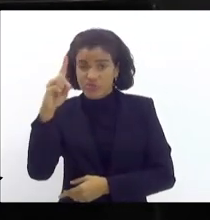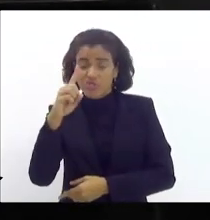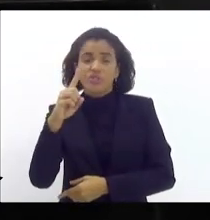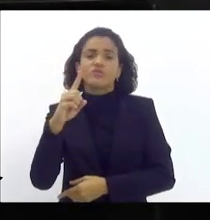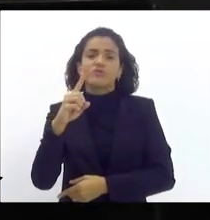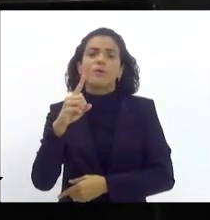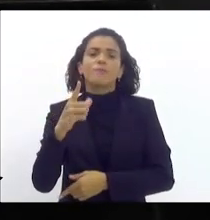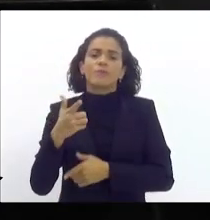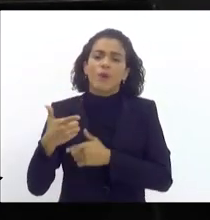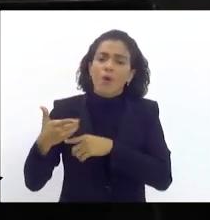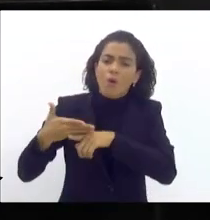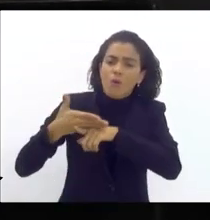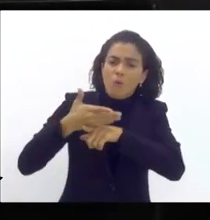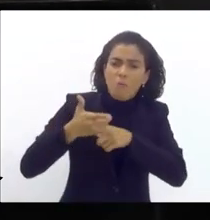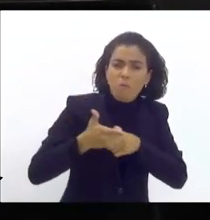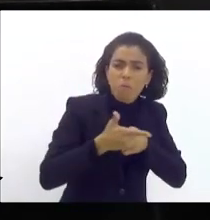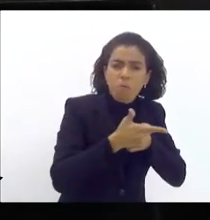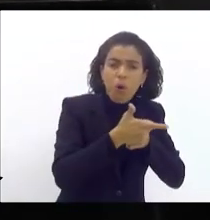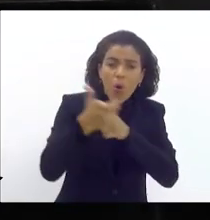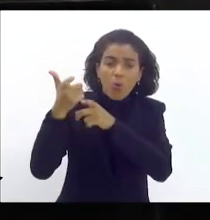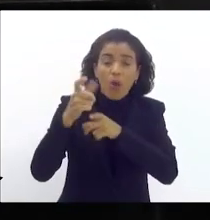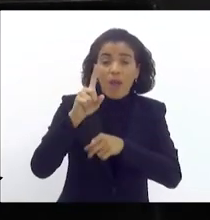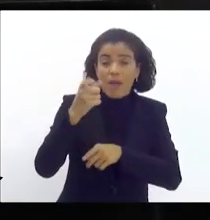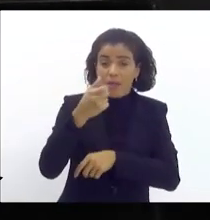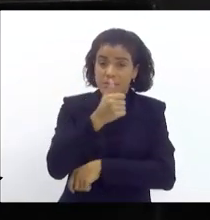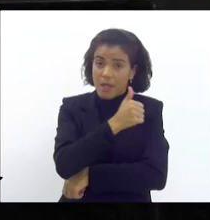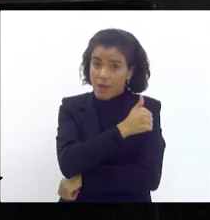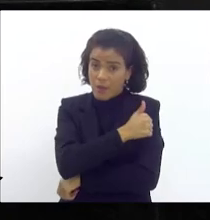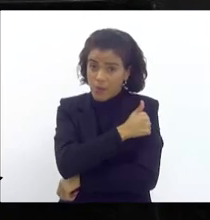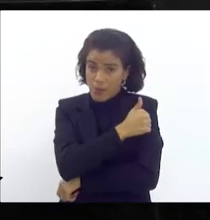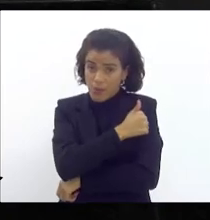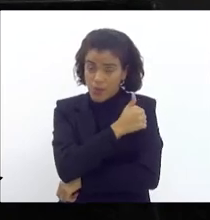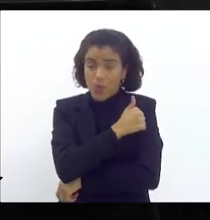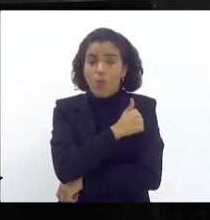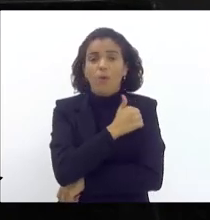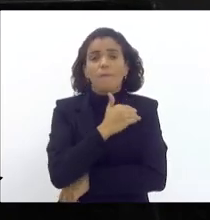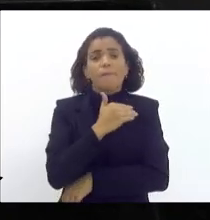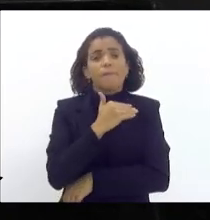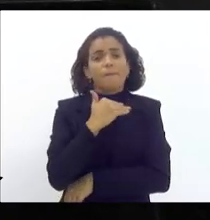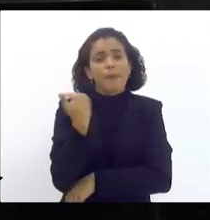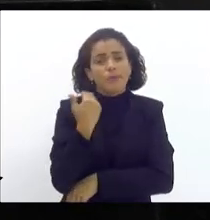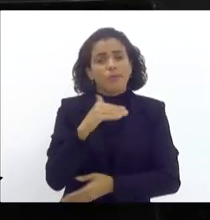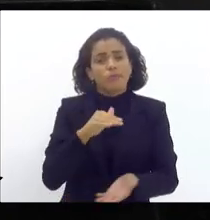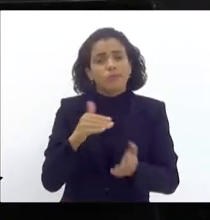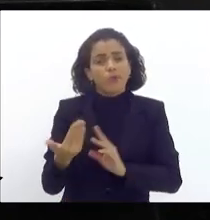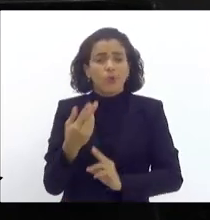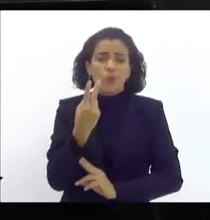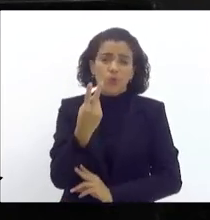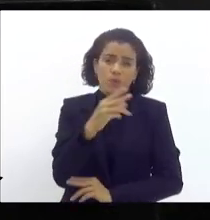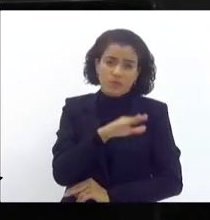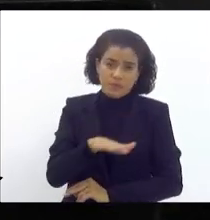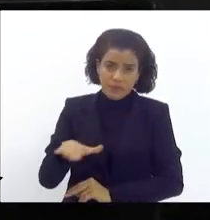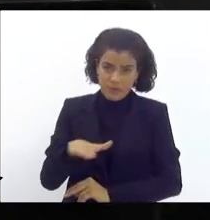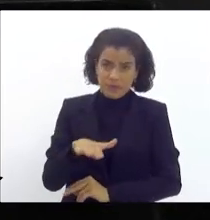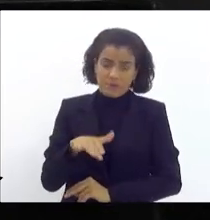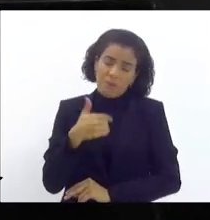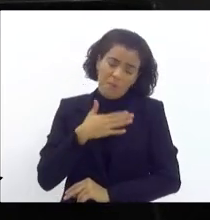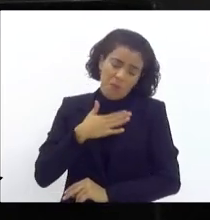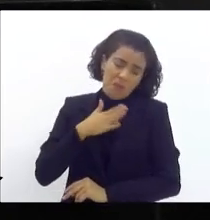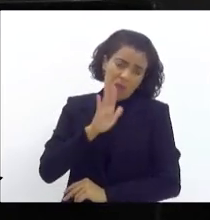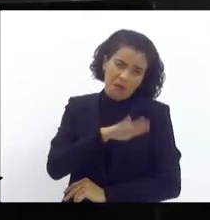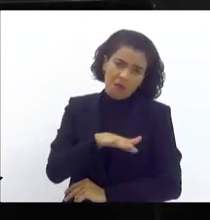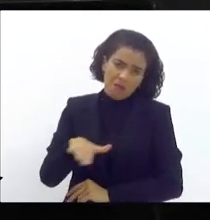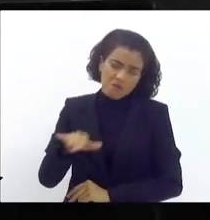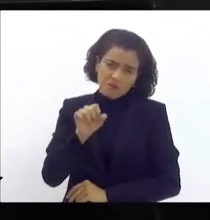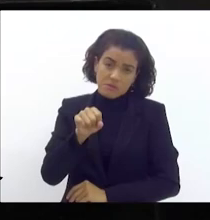brutal numa escola por um ex-aluno que assassinou duas crianças, que para mim são crianças. Aí eu te